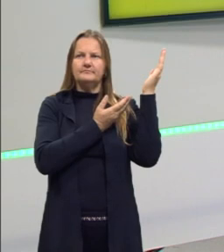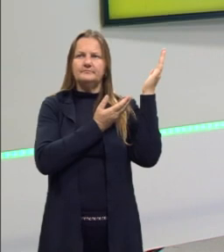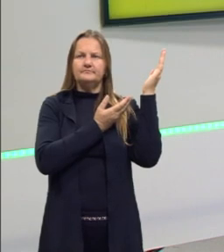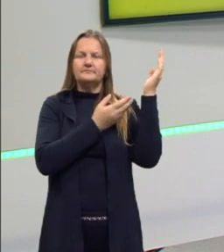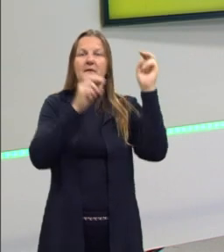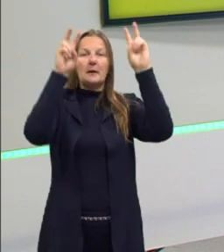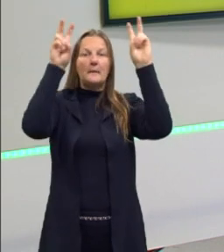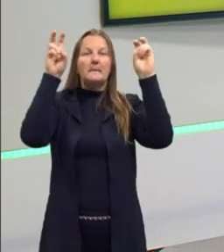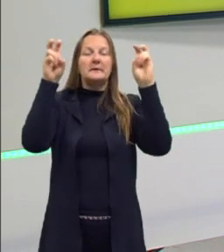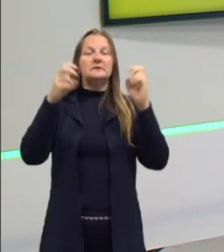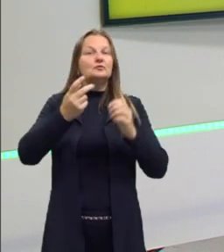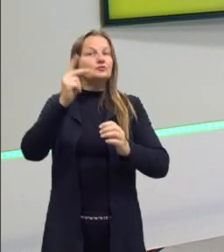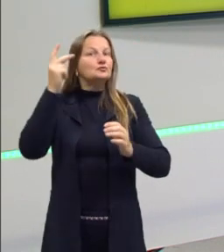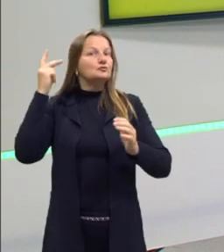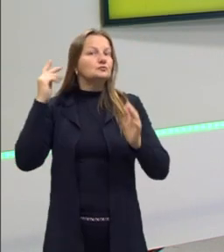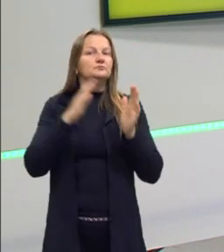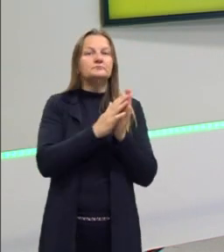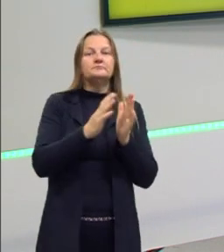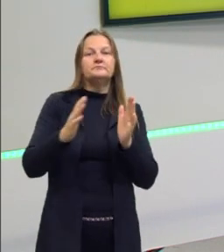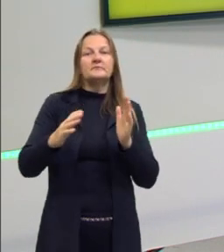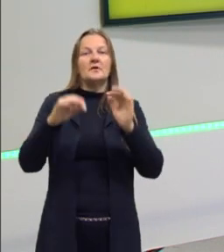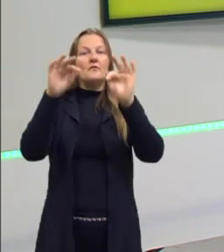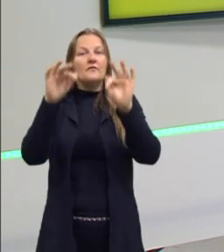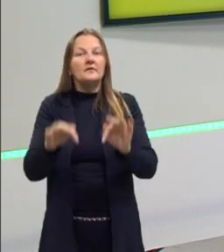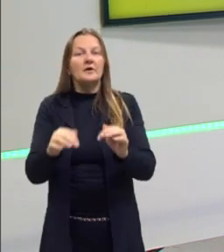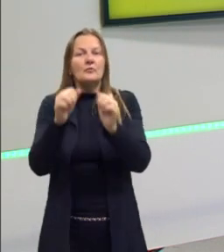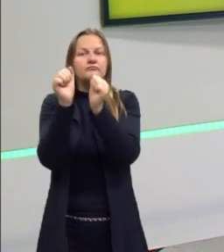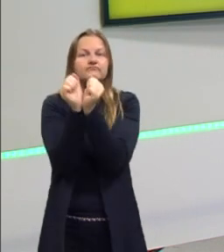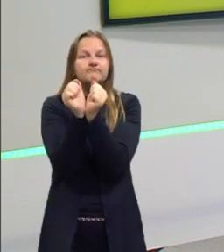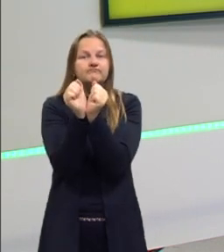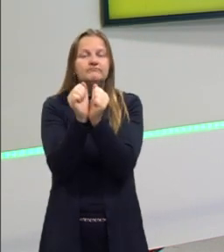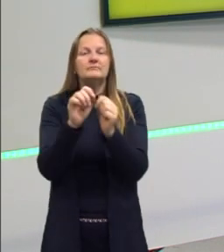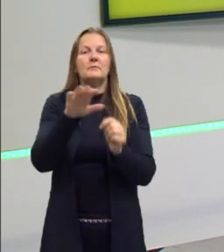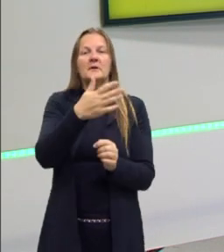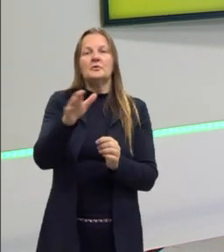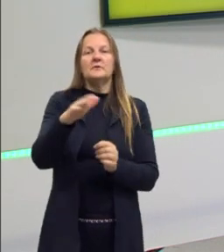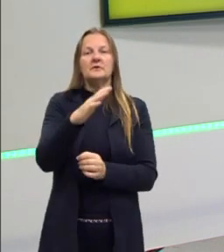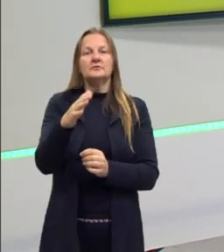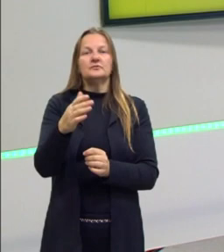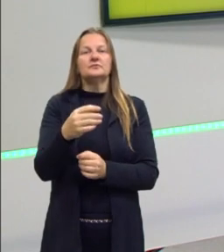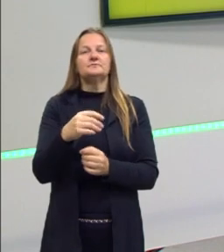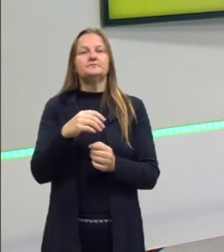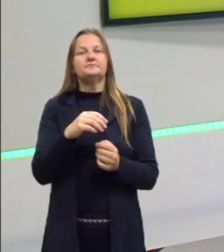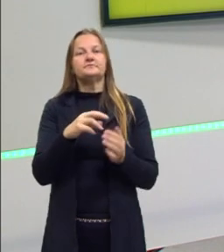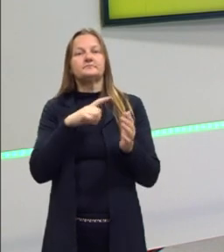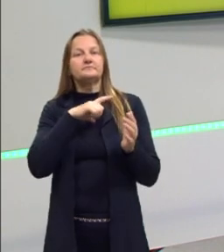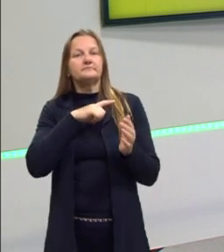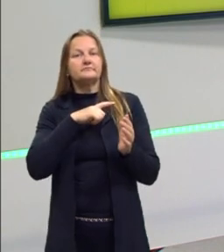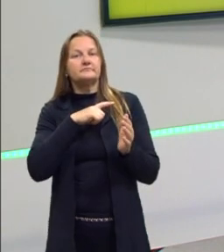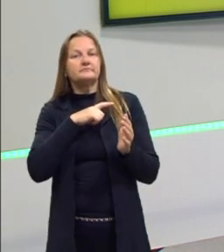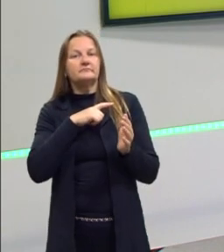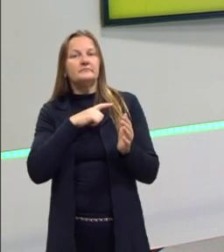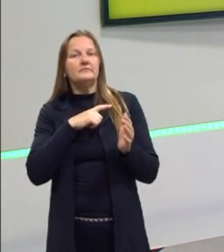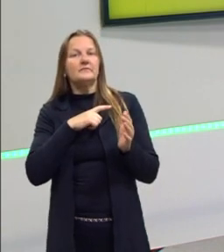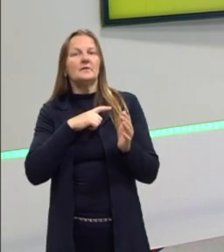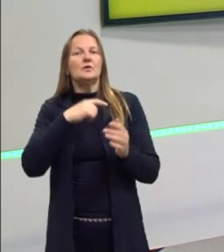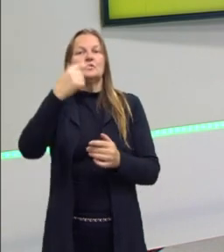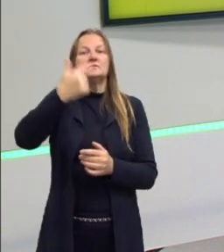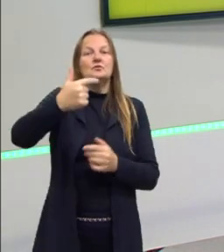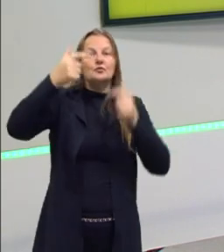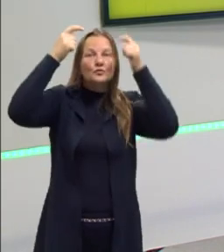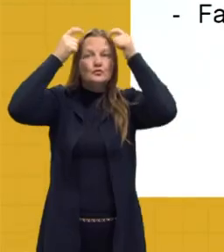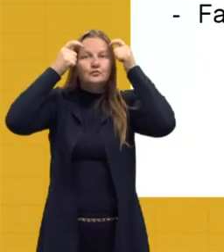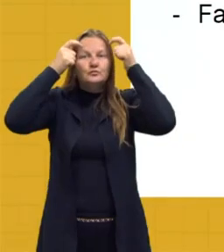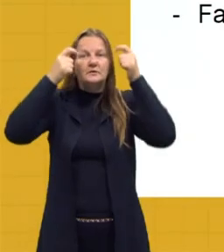gente tem da história, nesse final da escravidão que vai aí do período regencial até o final do segundo reinado.